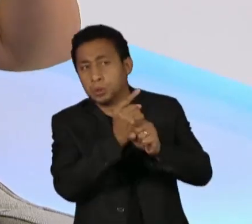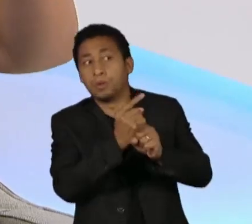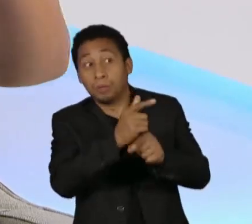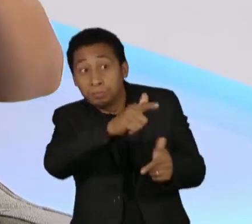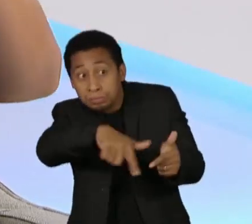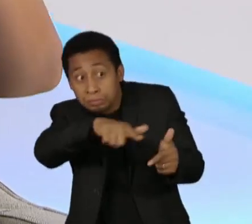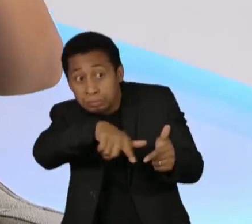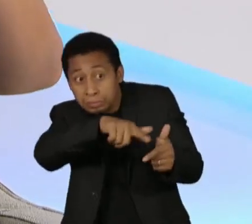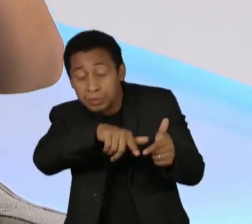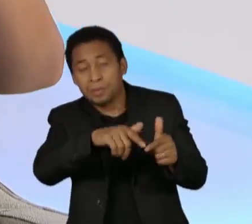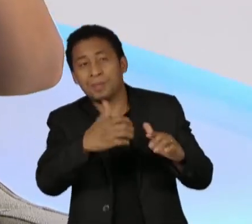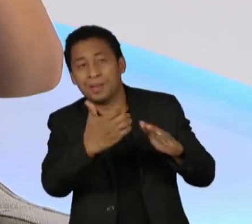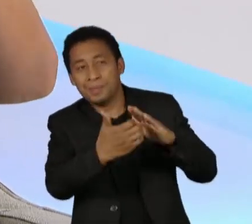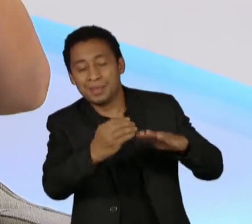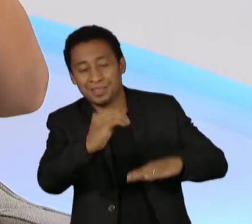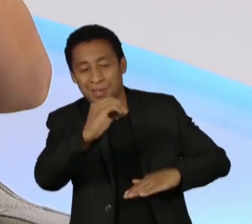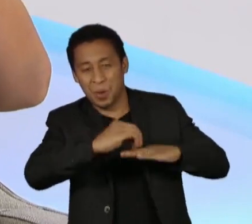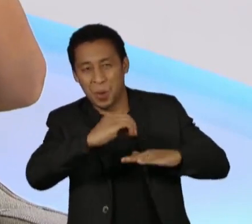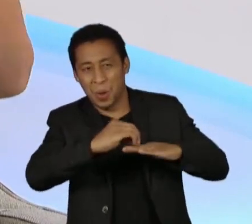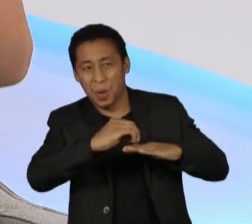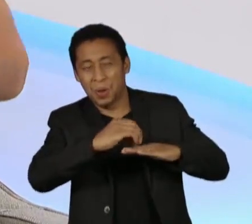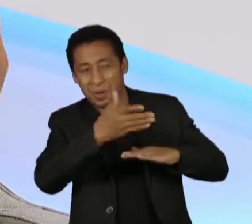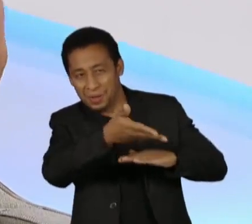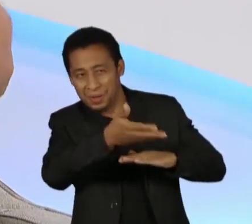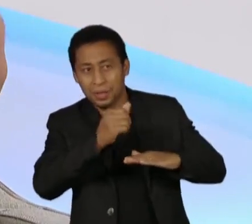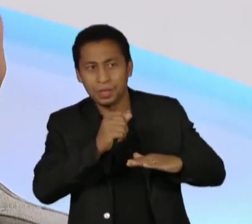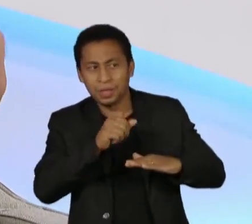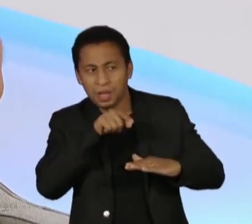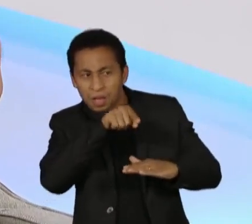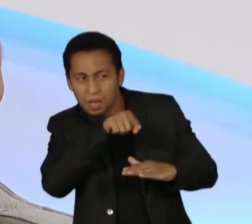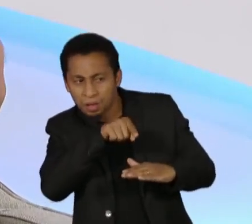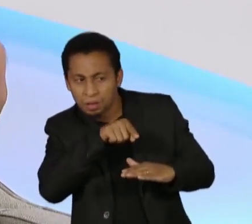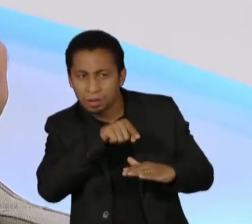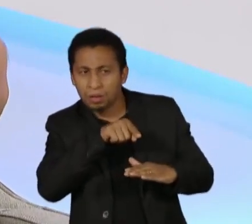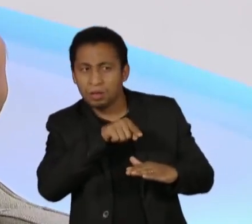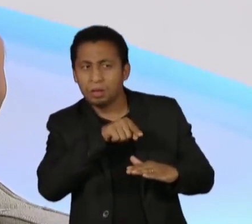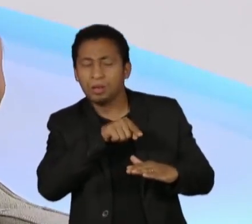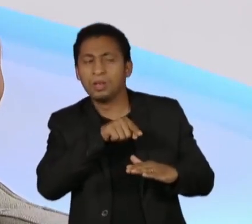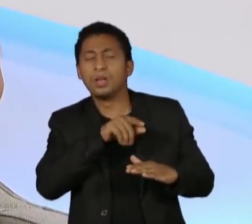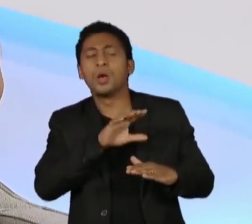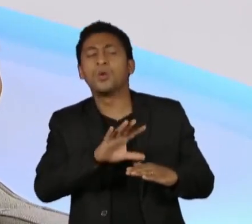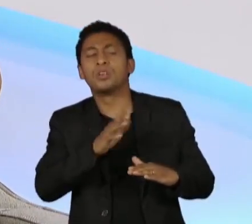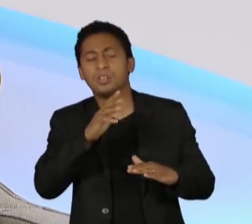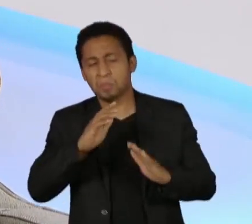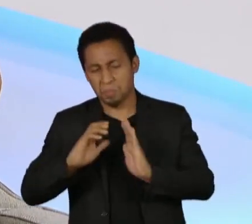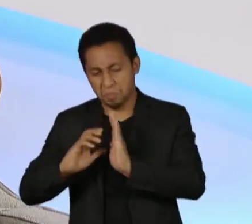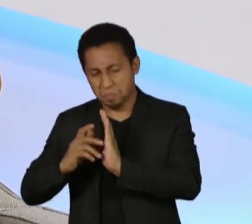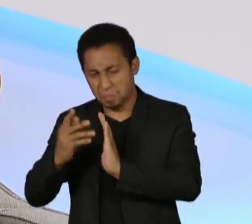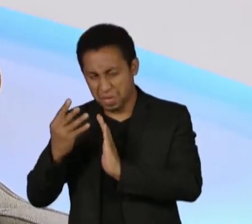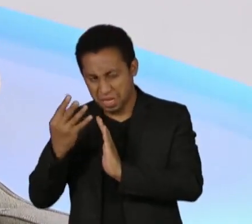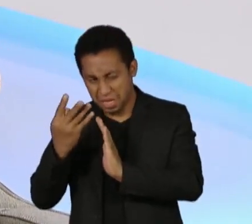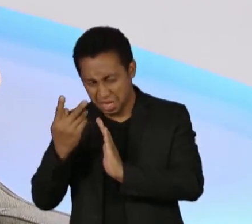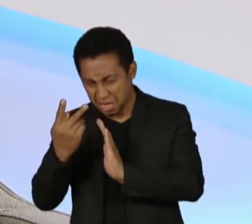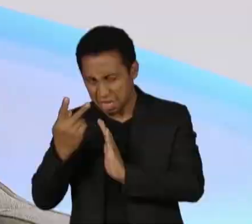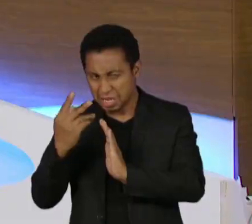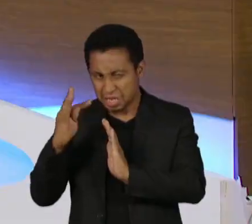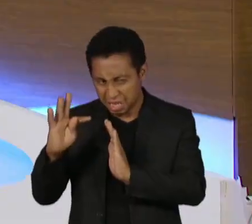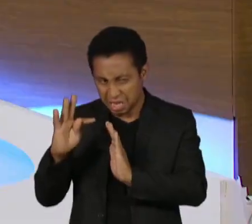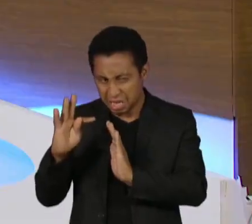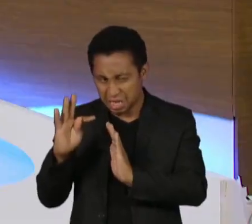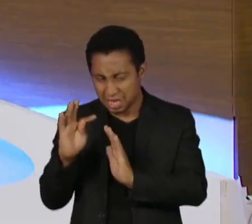aquilo lá era facilitado pelo estatismo do PT ou se o